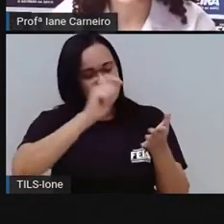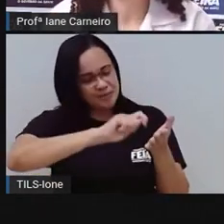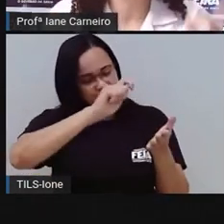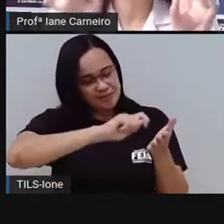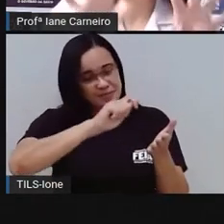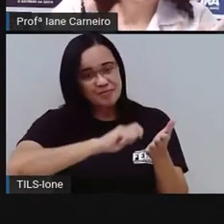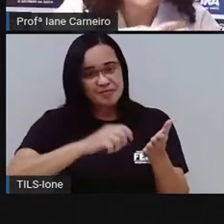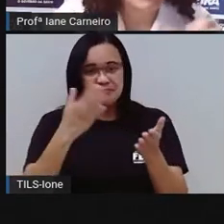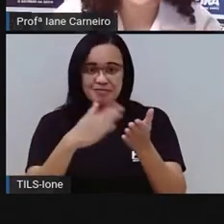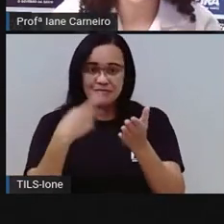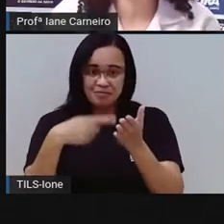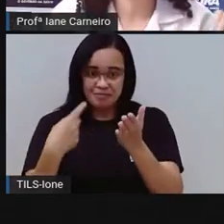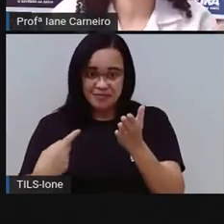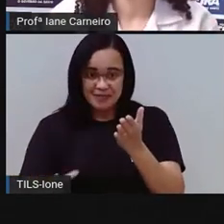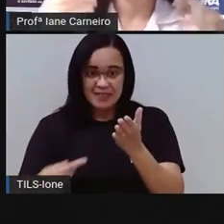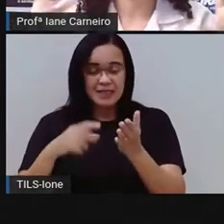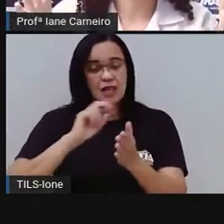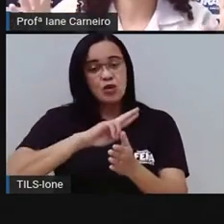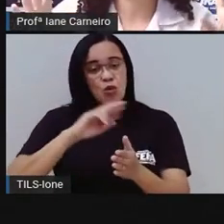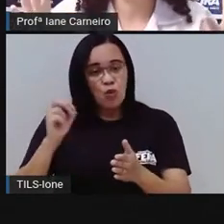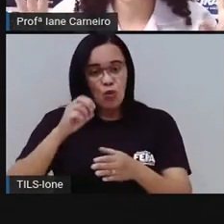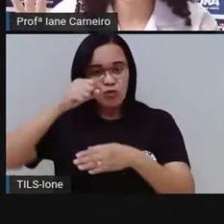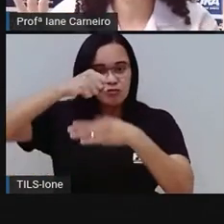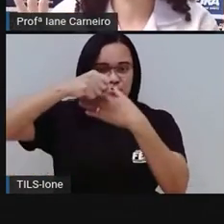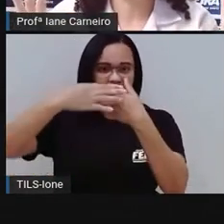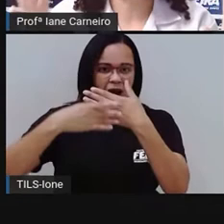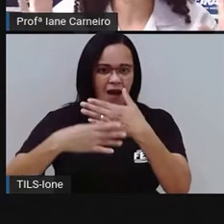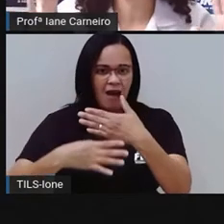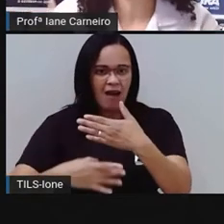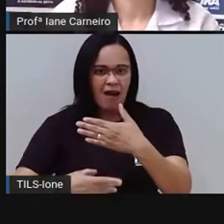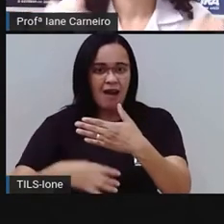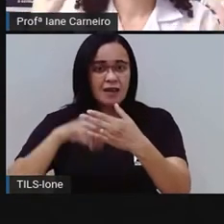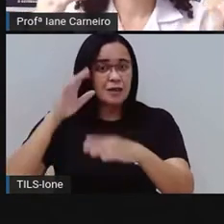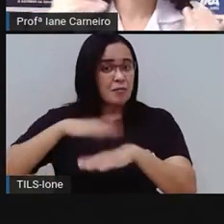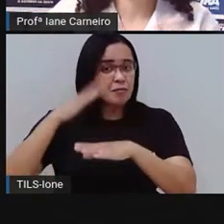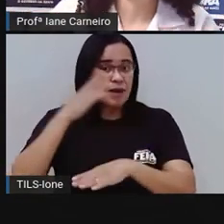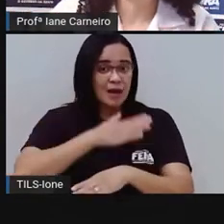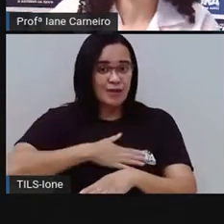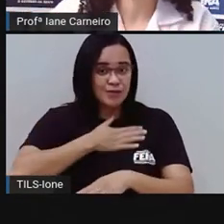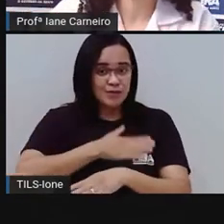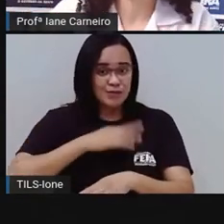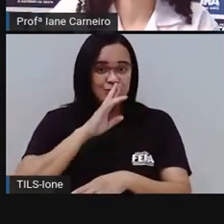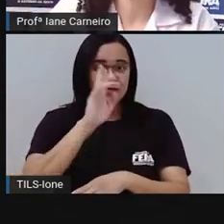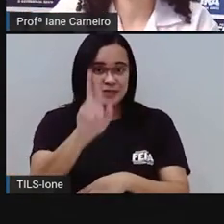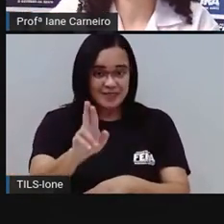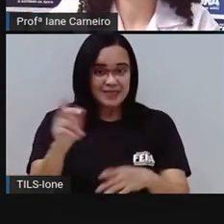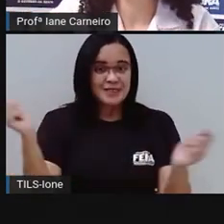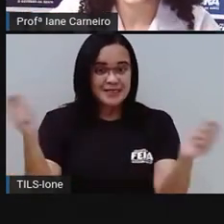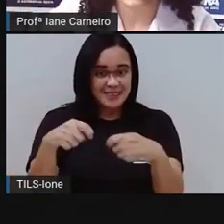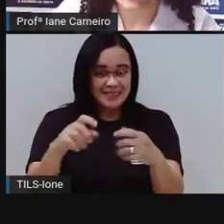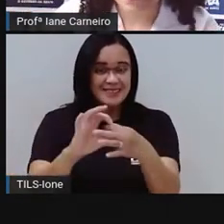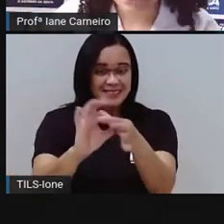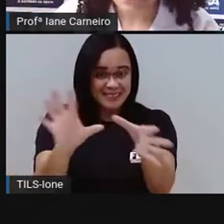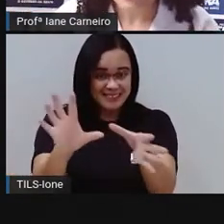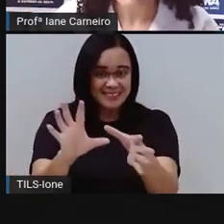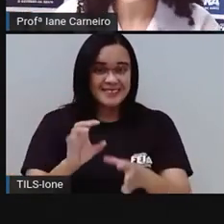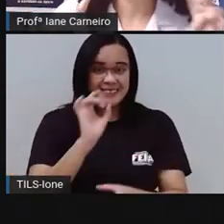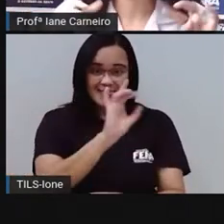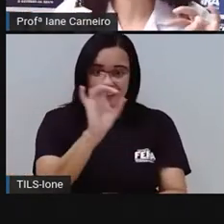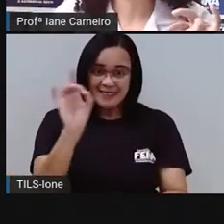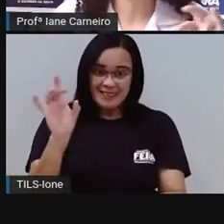de escrever no caderno, escreve também no chat aí a que você mais gostou, tá certo? Então escrevam as respostas de cada uma delas.